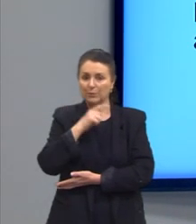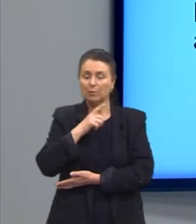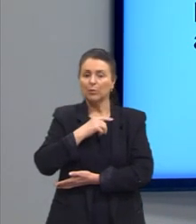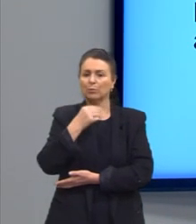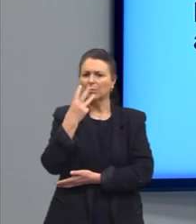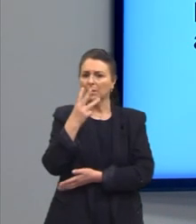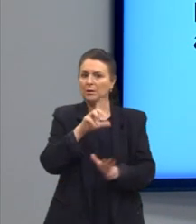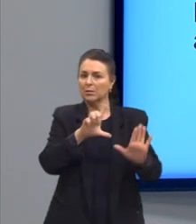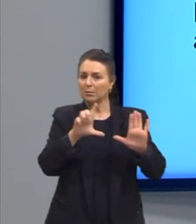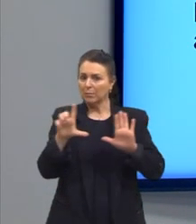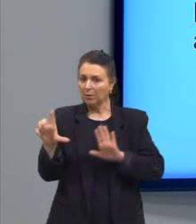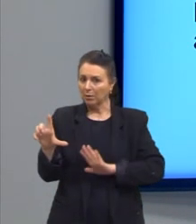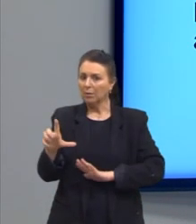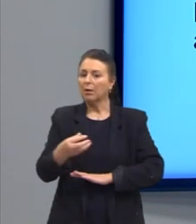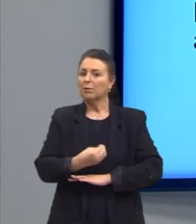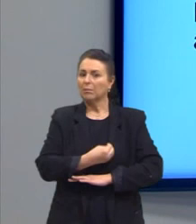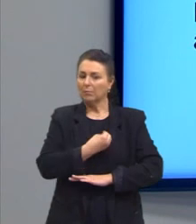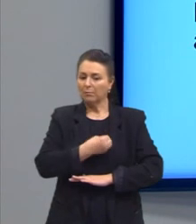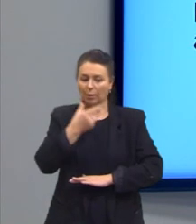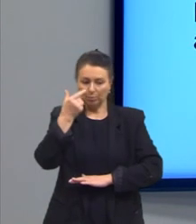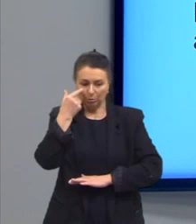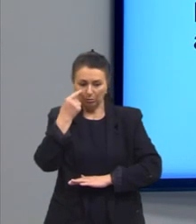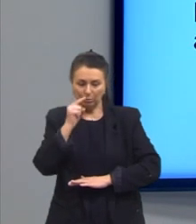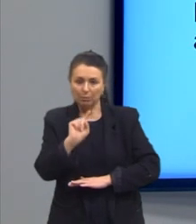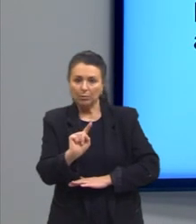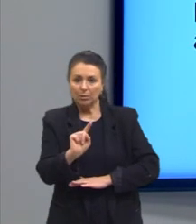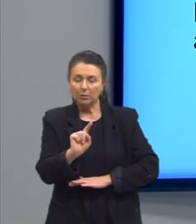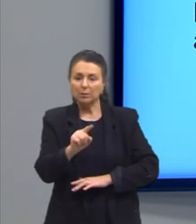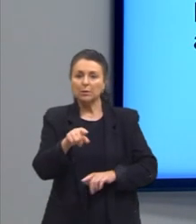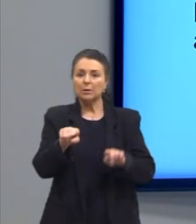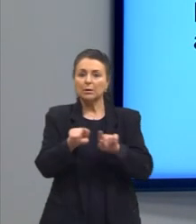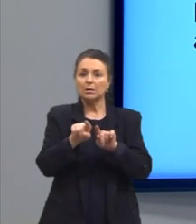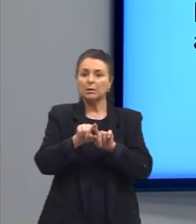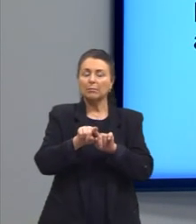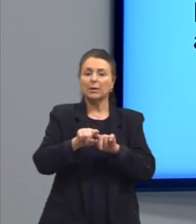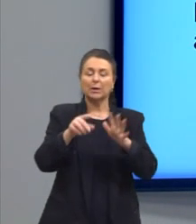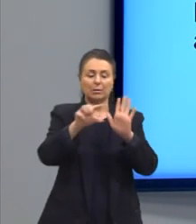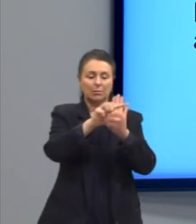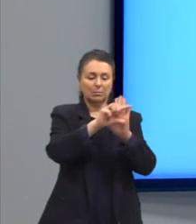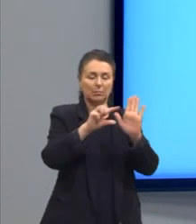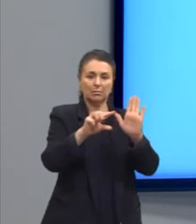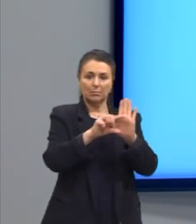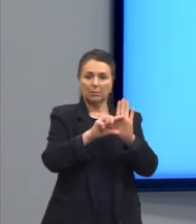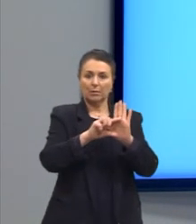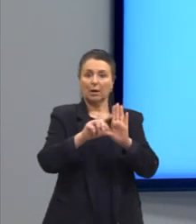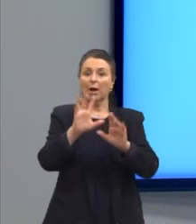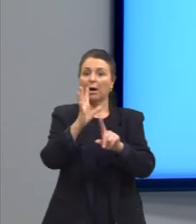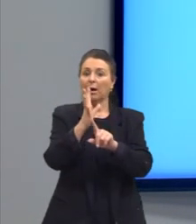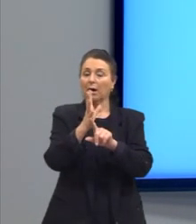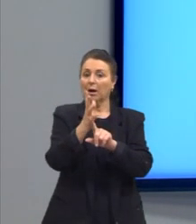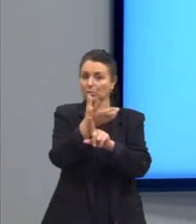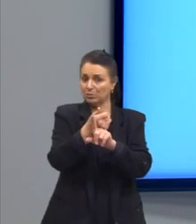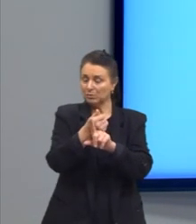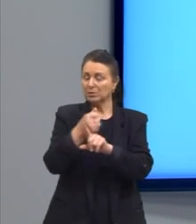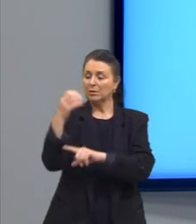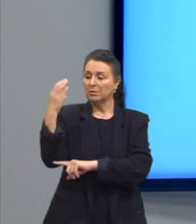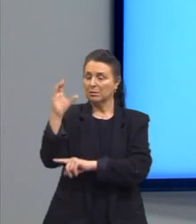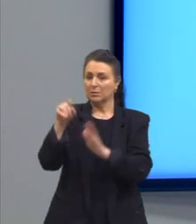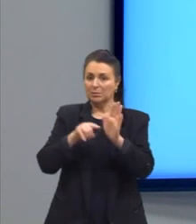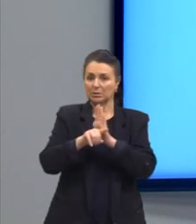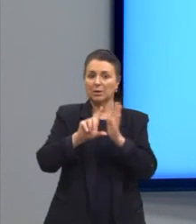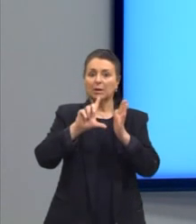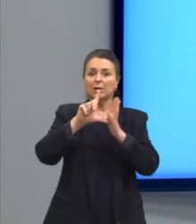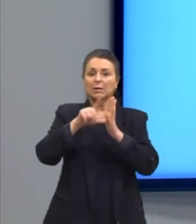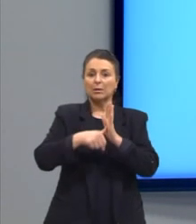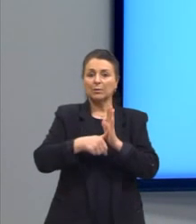três semanas e pôde mesclar os estilos da prosa artística e da prosa científica. Depois a gente tem o Lima Barreto